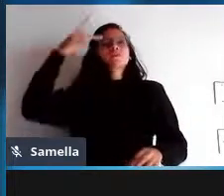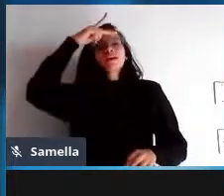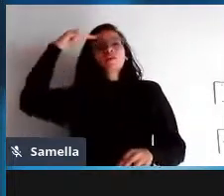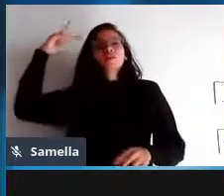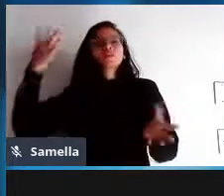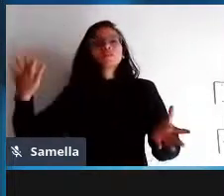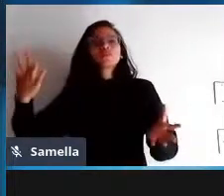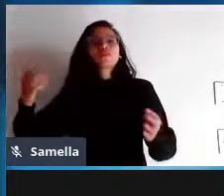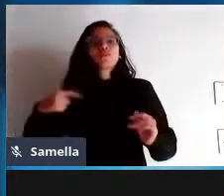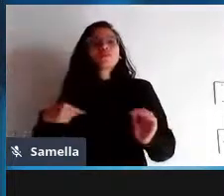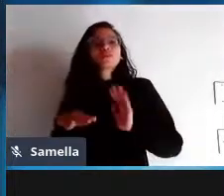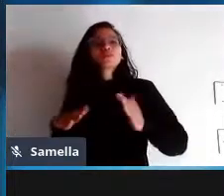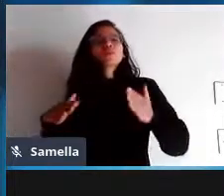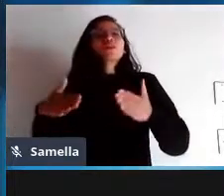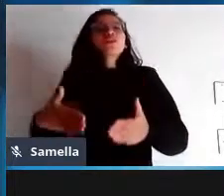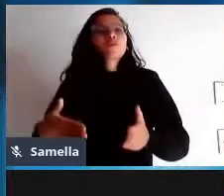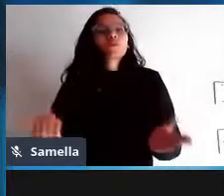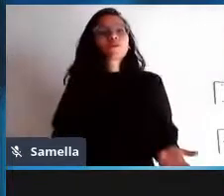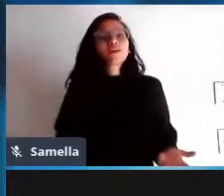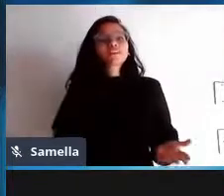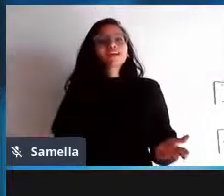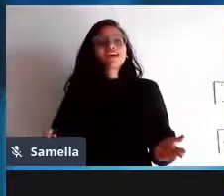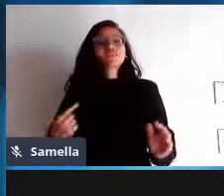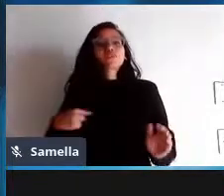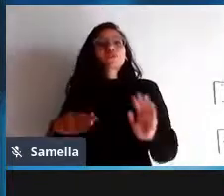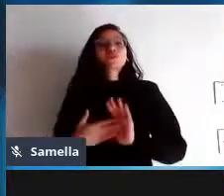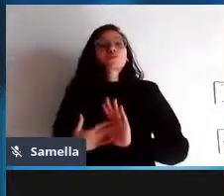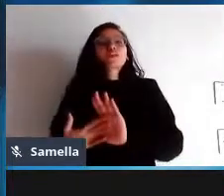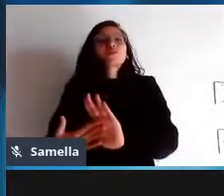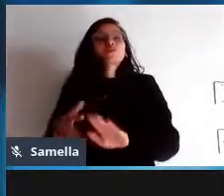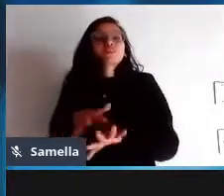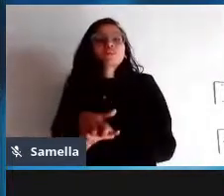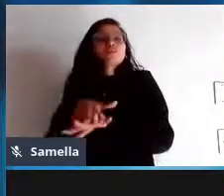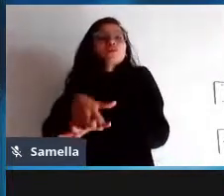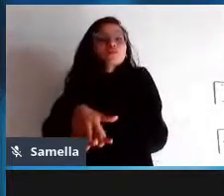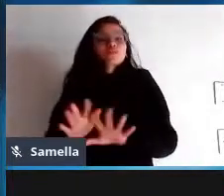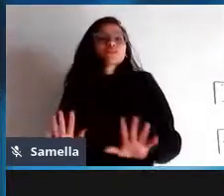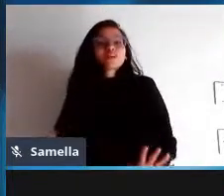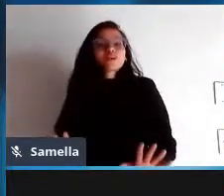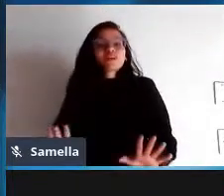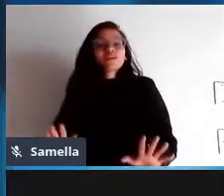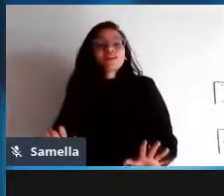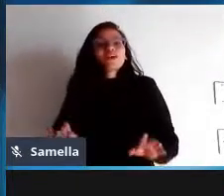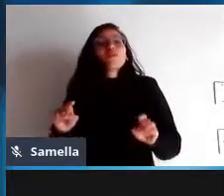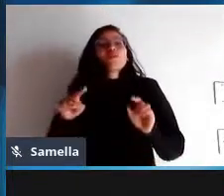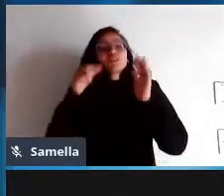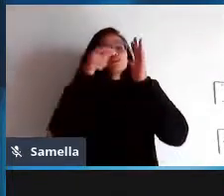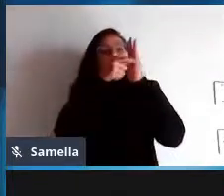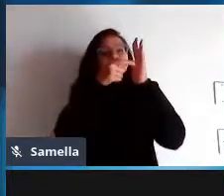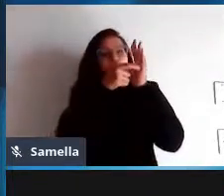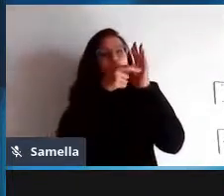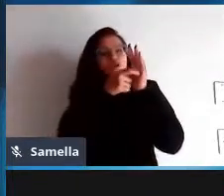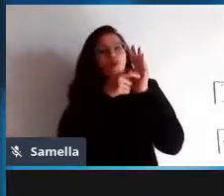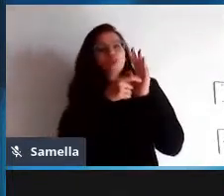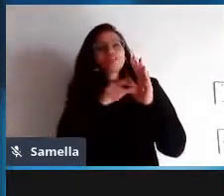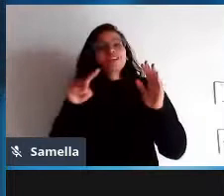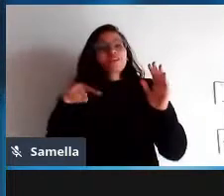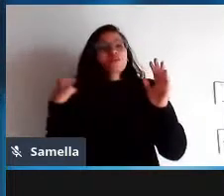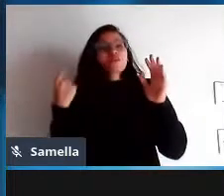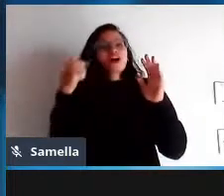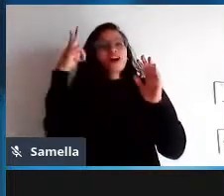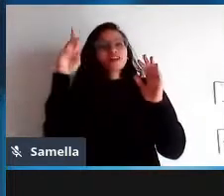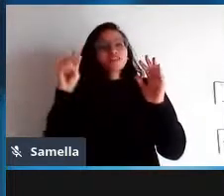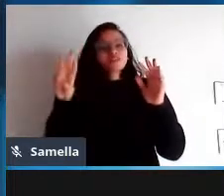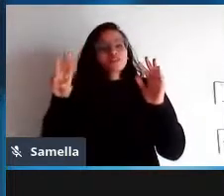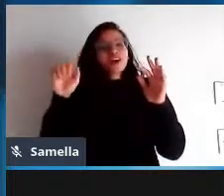quando você dá acesso a a essas tecnologias o software o hardware seja lá o que for então a